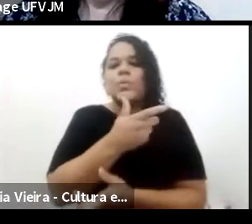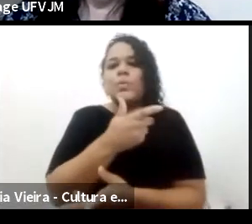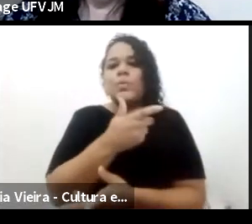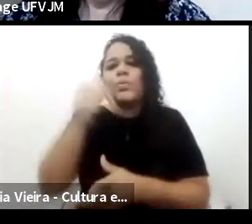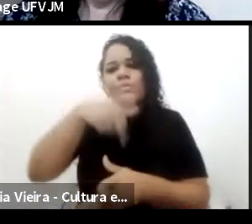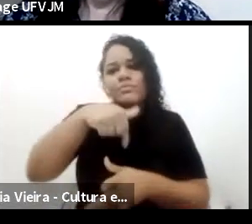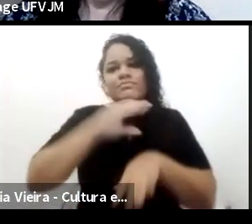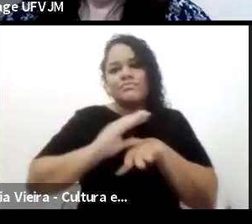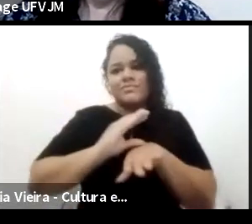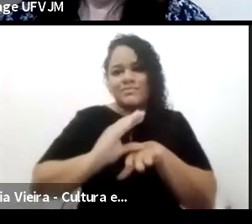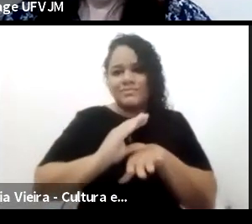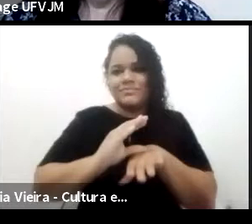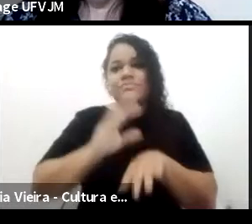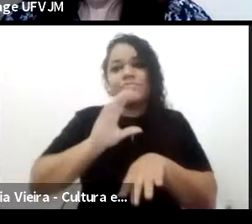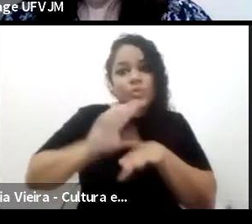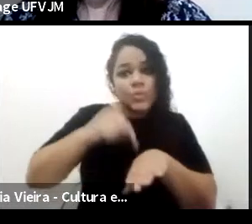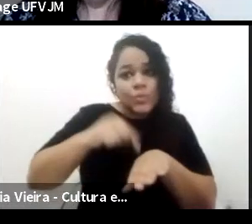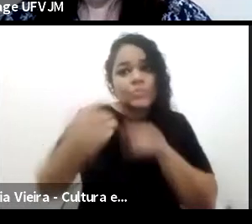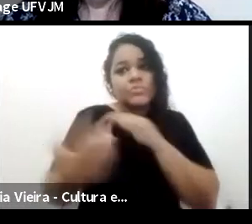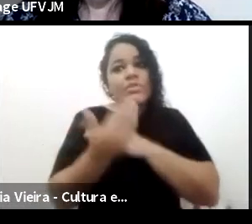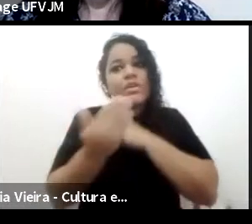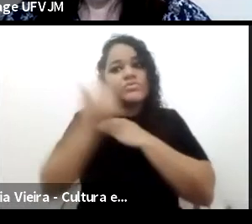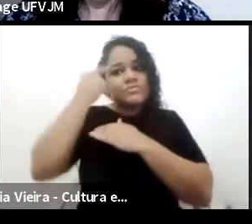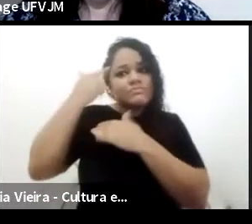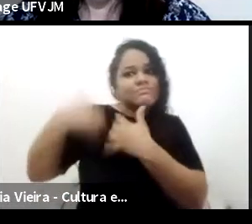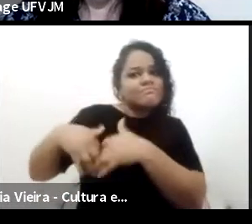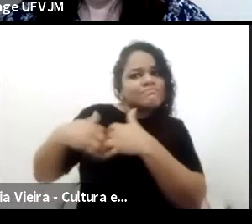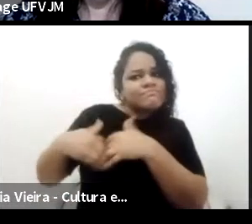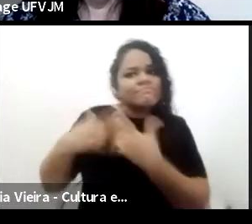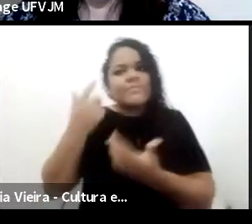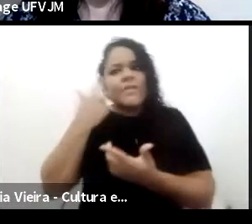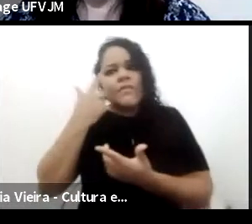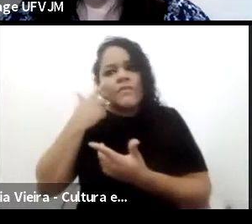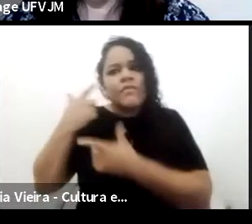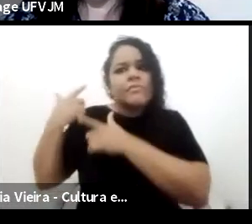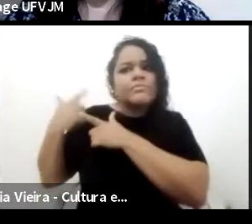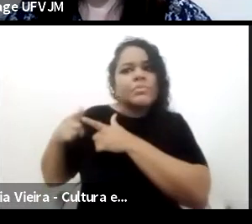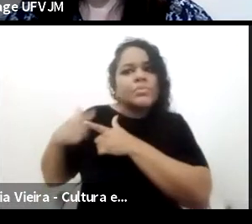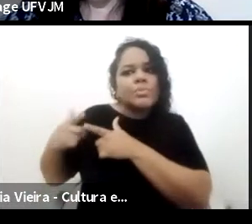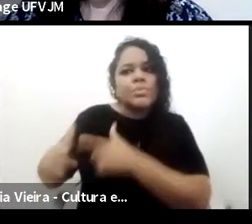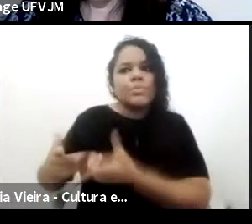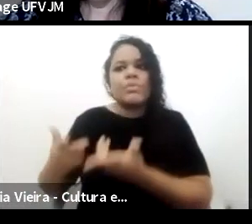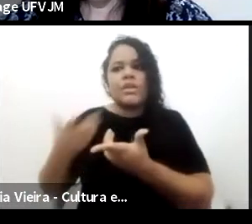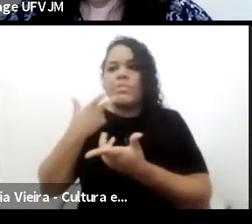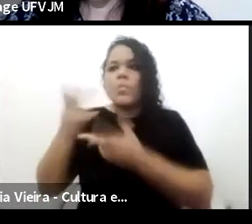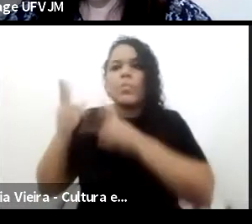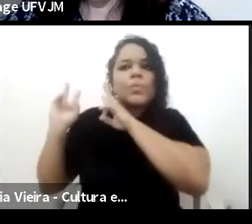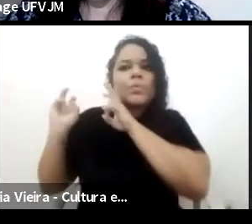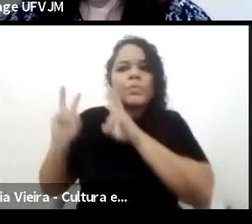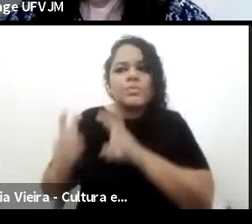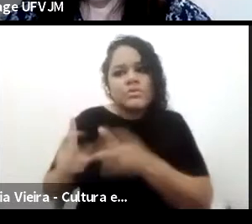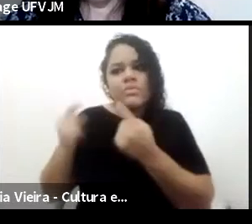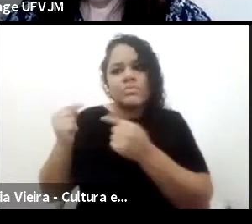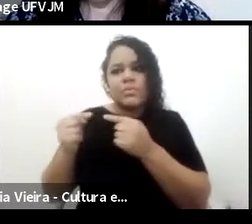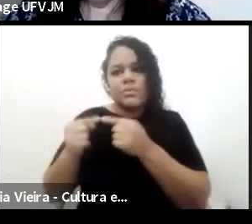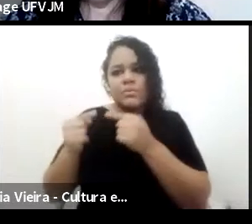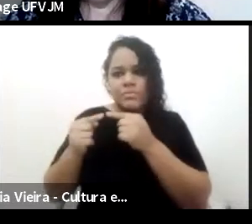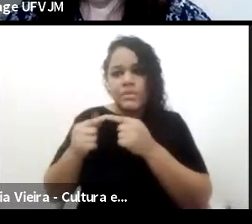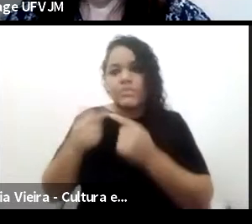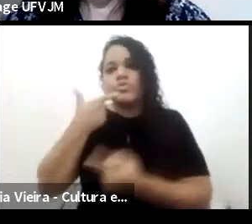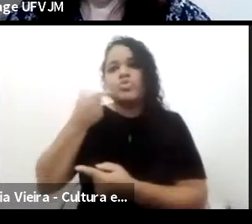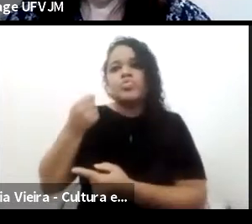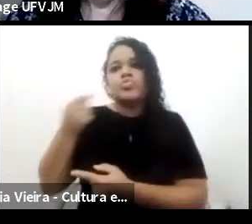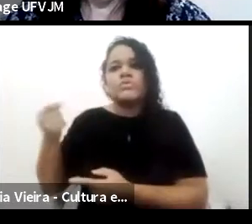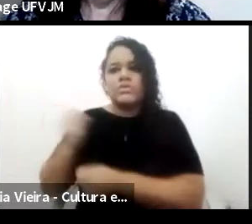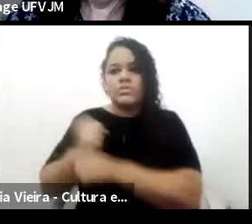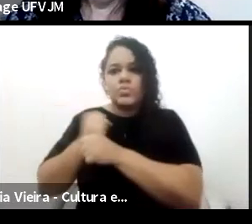a entender grandes problemas nacionais nos 200 anos de independência do Brasil. A nossa perspectiva